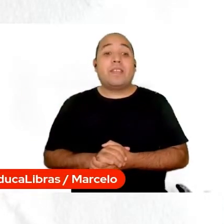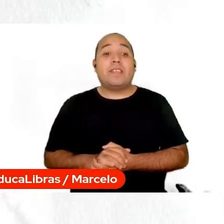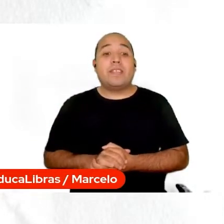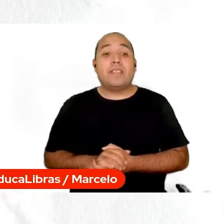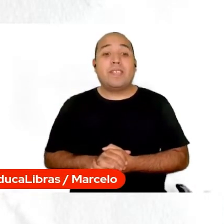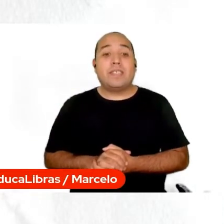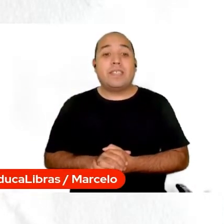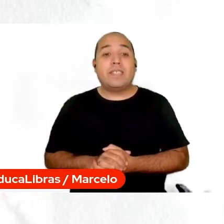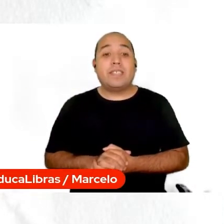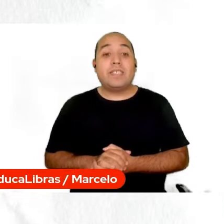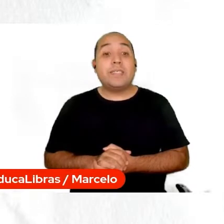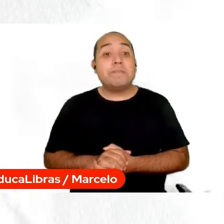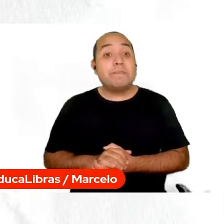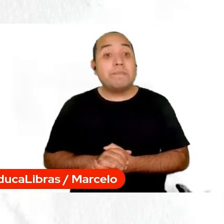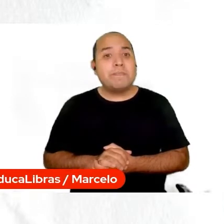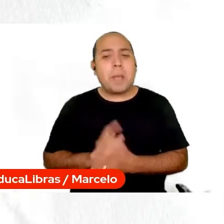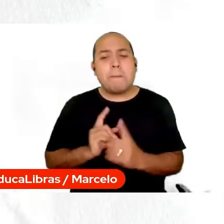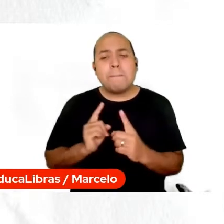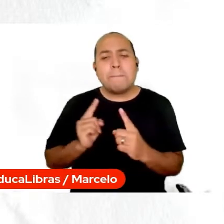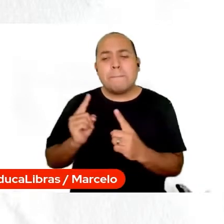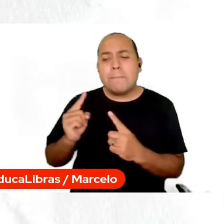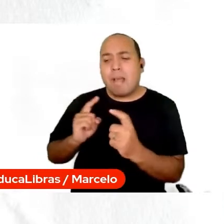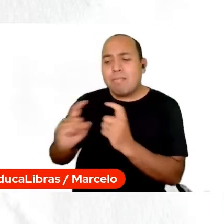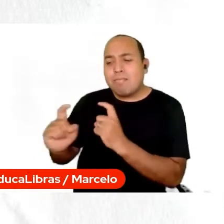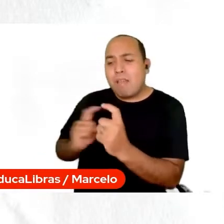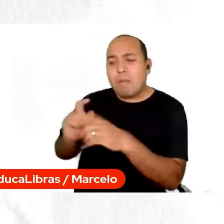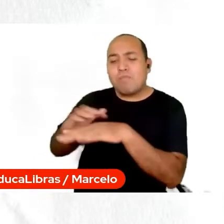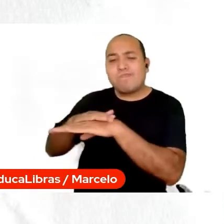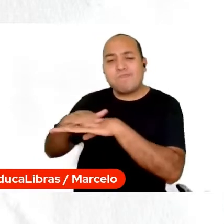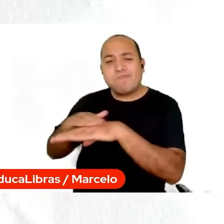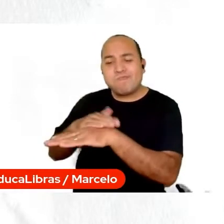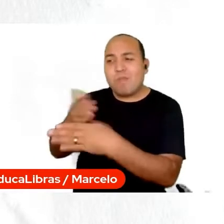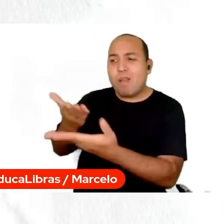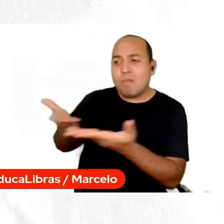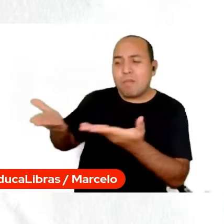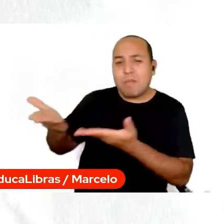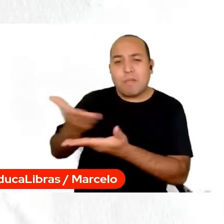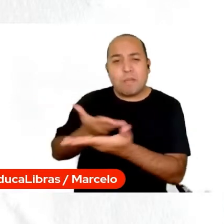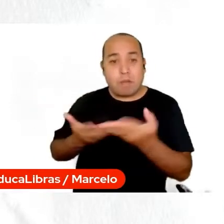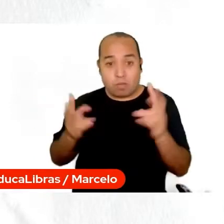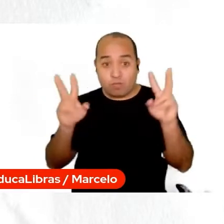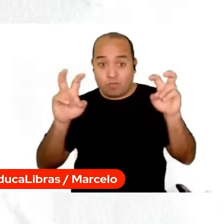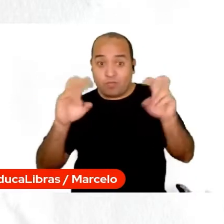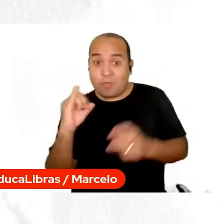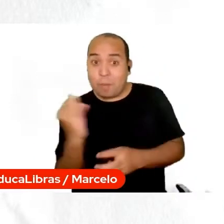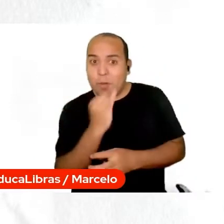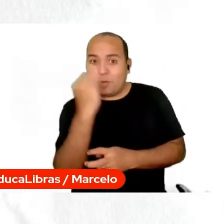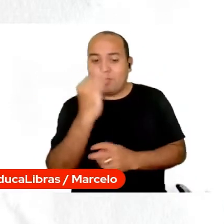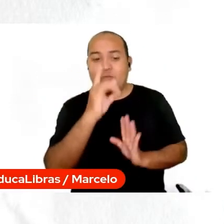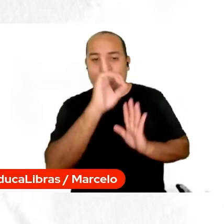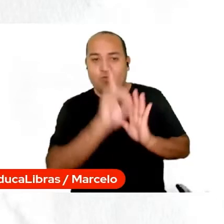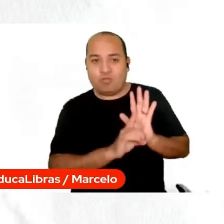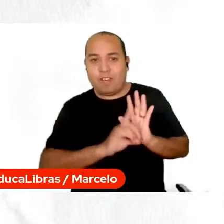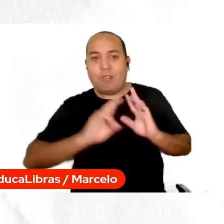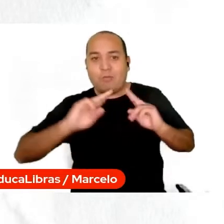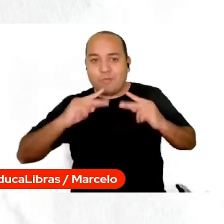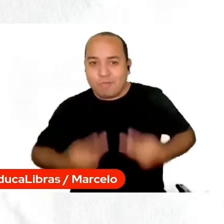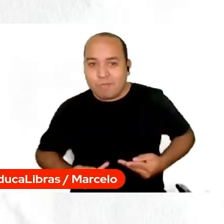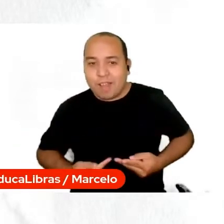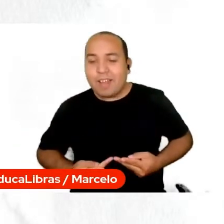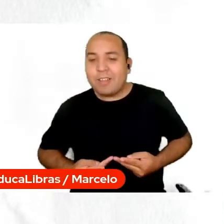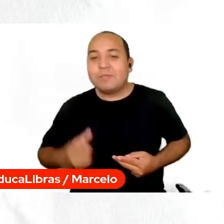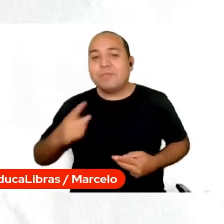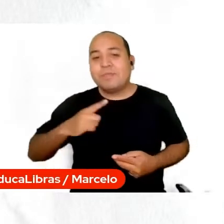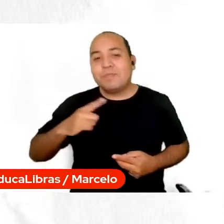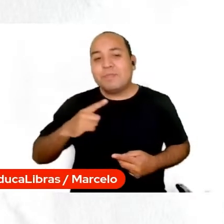E para debater essa live, para gravar esse assunto tão importante que são os direitos humanos, estão aqui